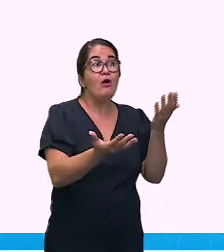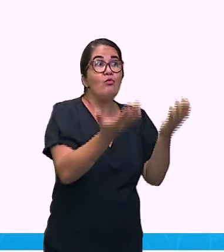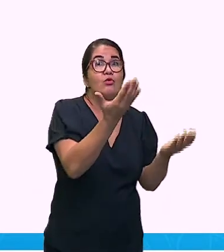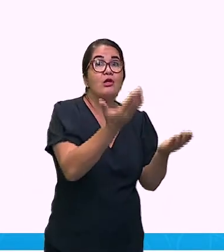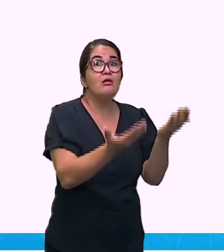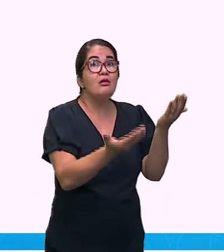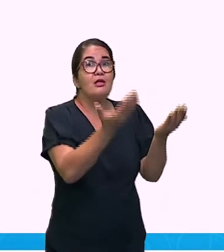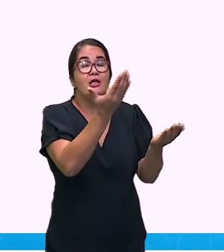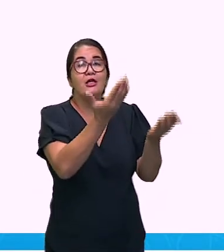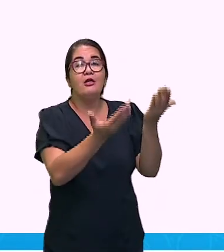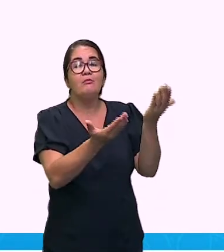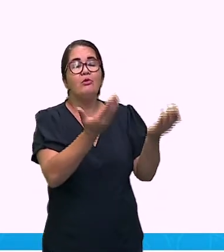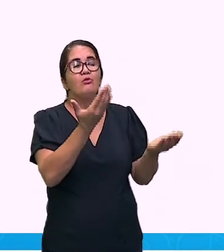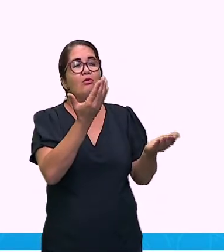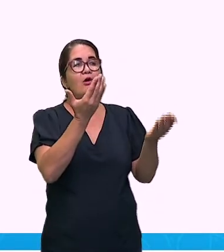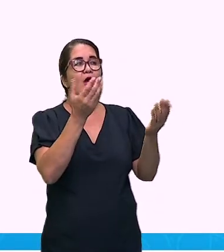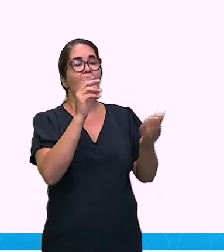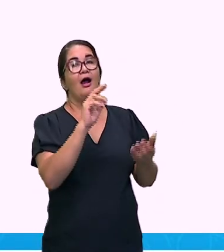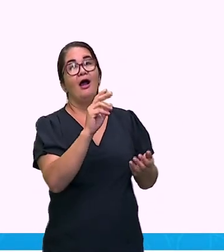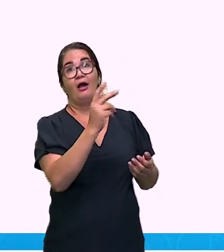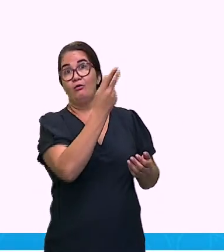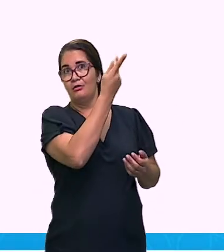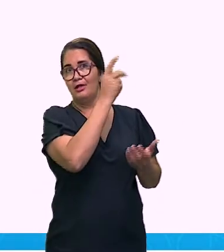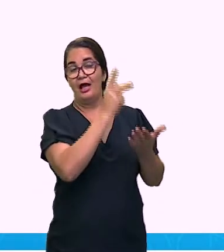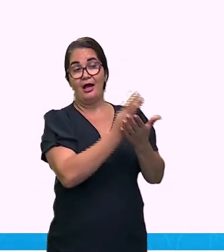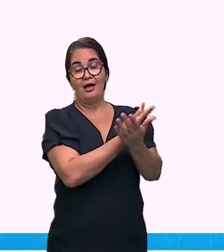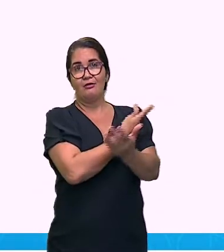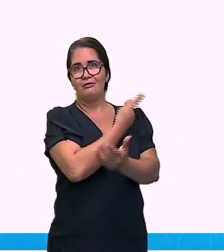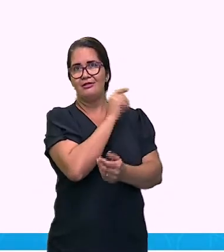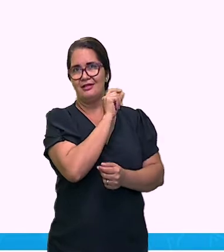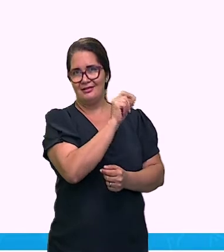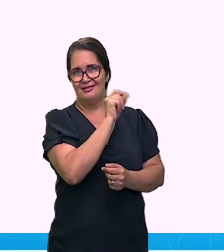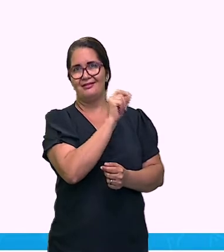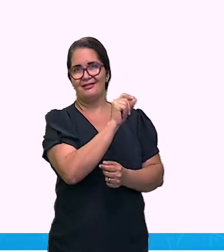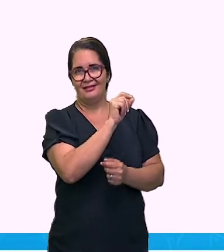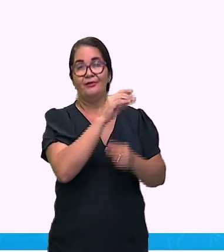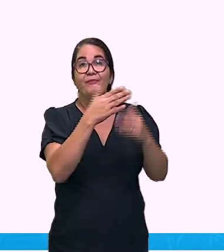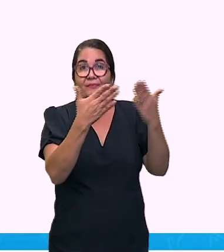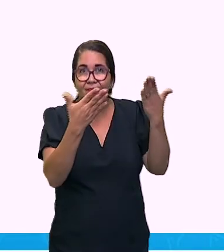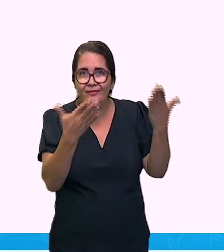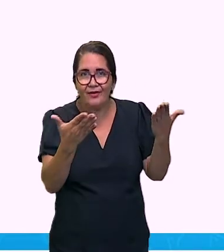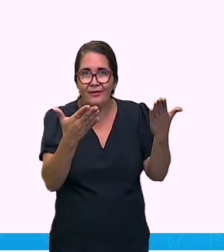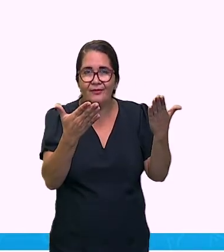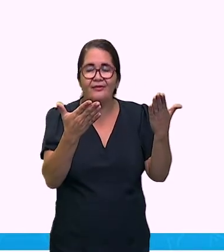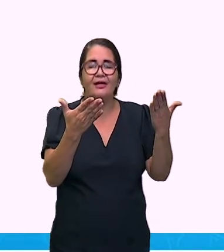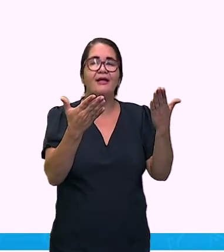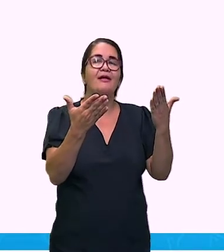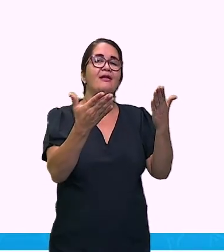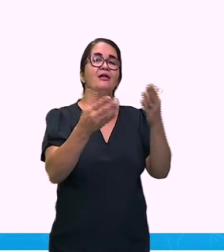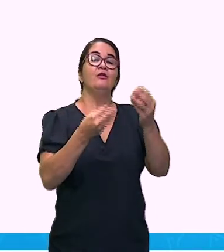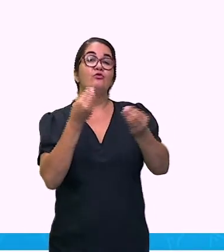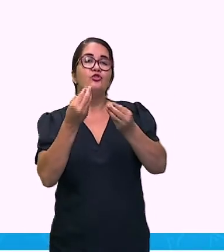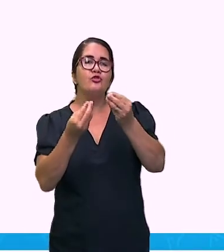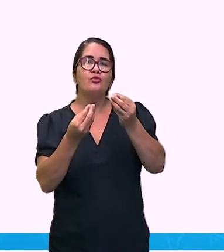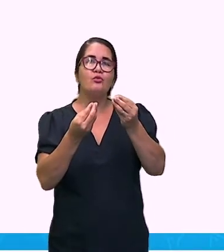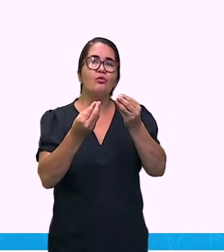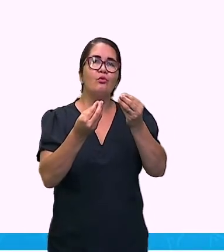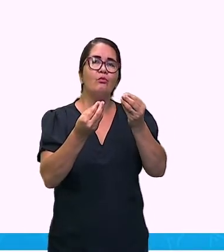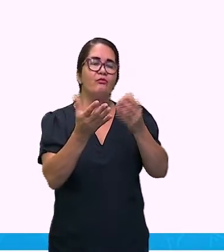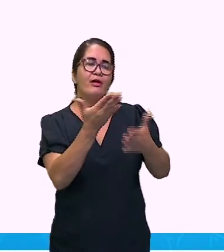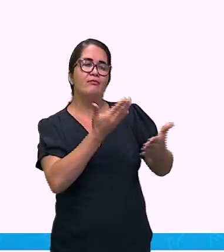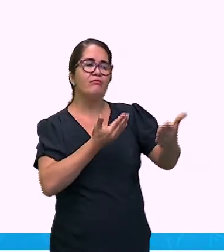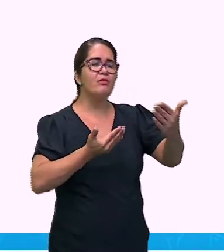interação tranquila, bacana, que sirva um, sirva o outro, sem nenhuma